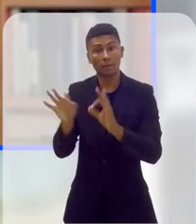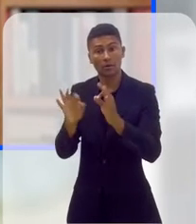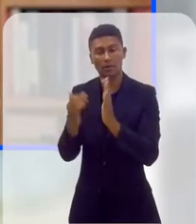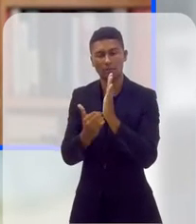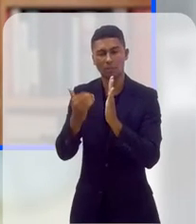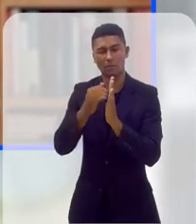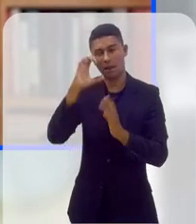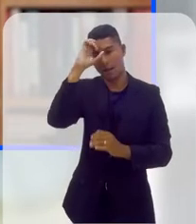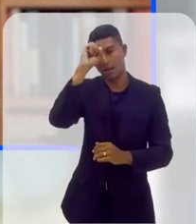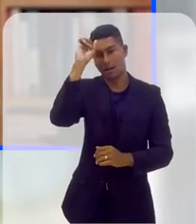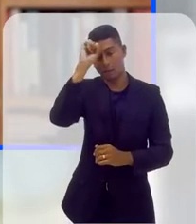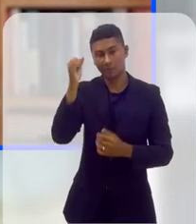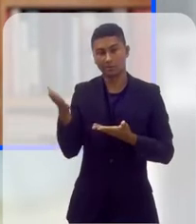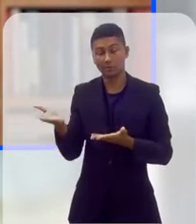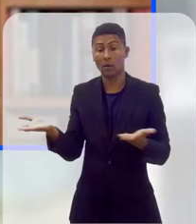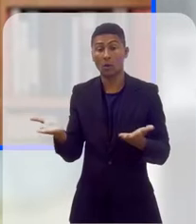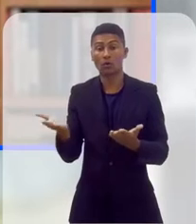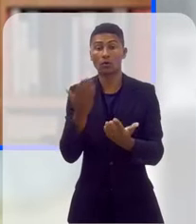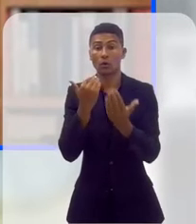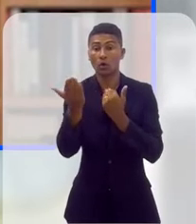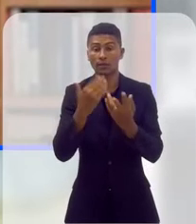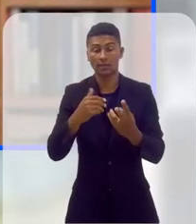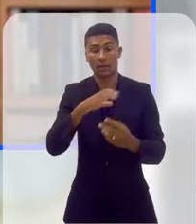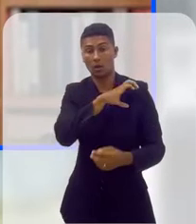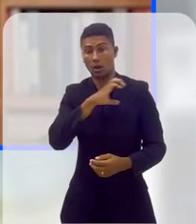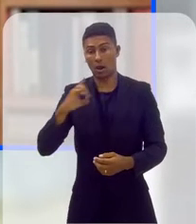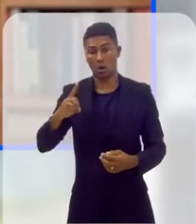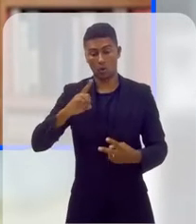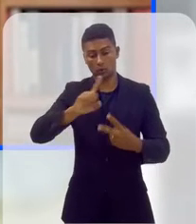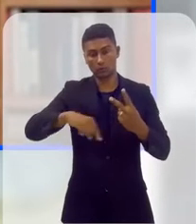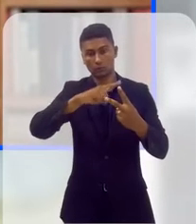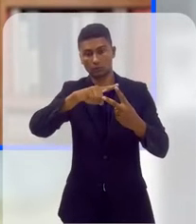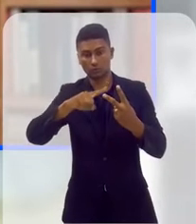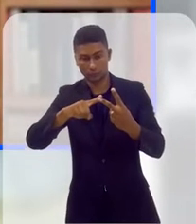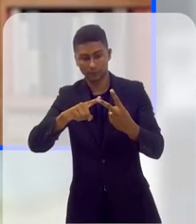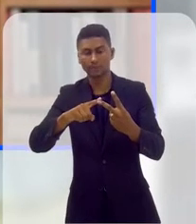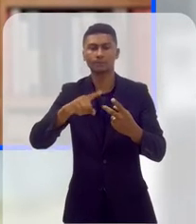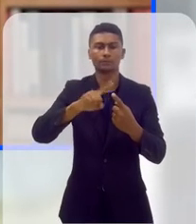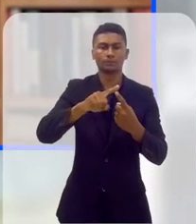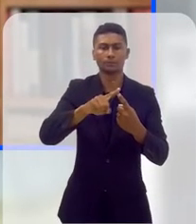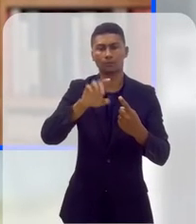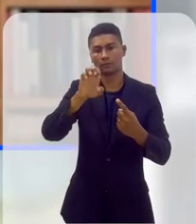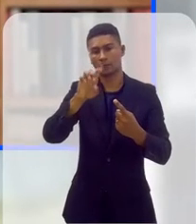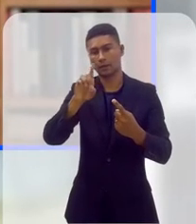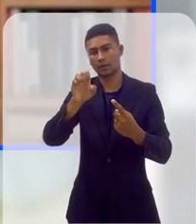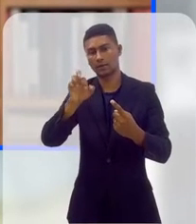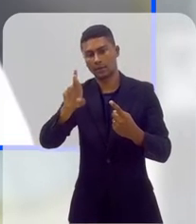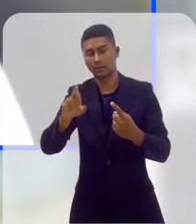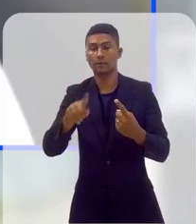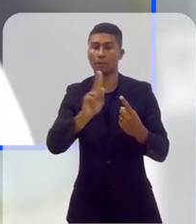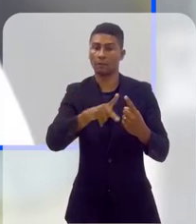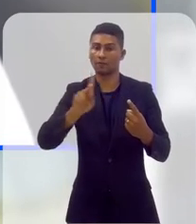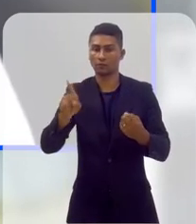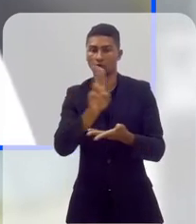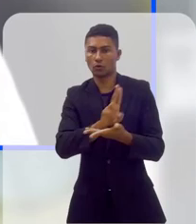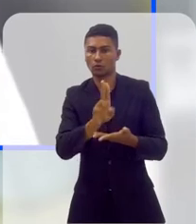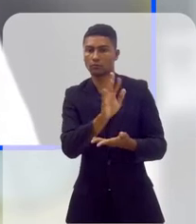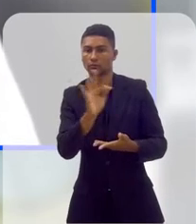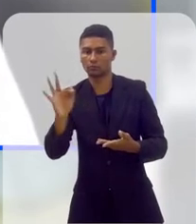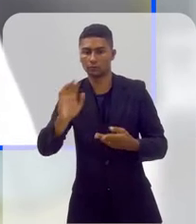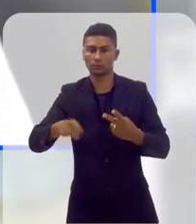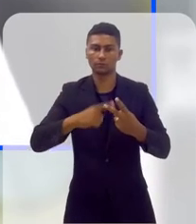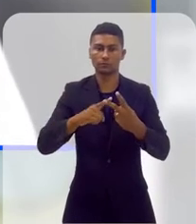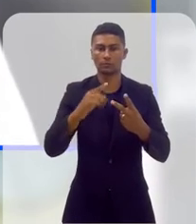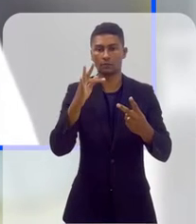projeto aqui no Alerj Debate. Eu converso com dois coordenadores da clínica jurídica, o Éder Fernandes, professor da UF,